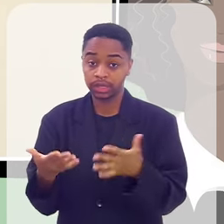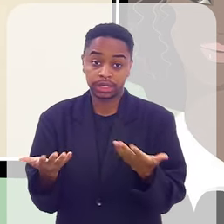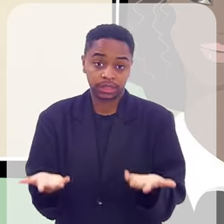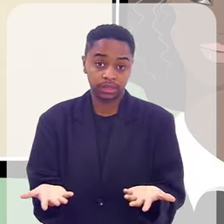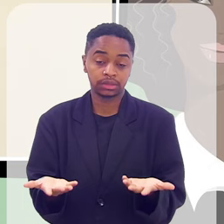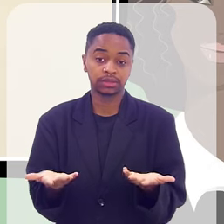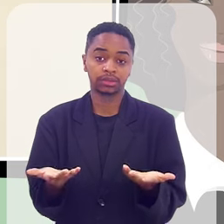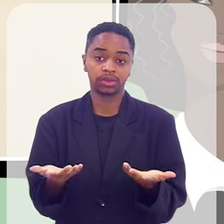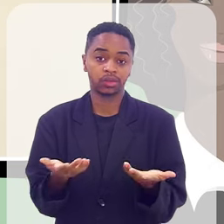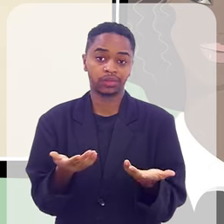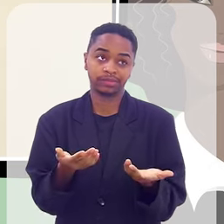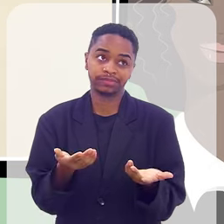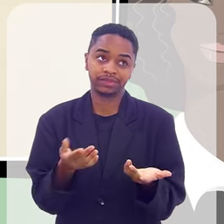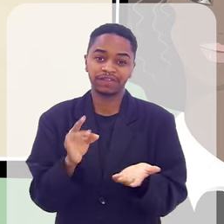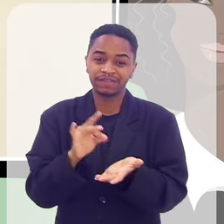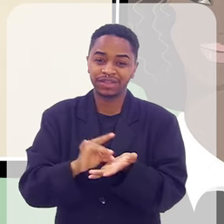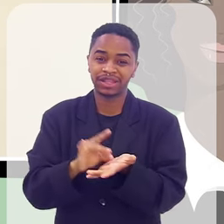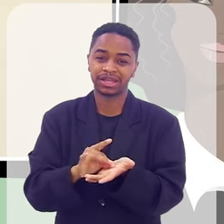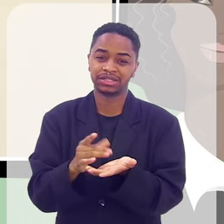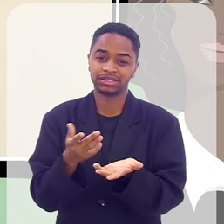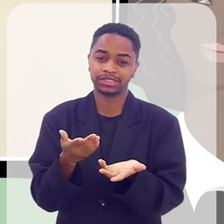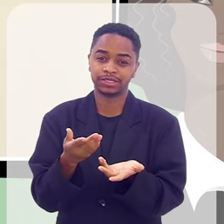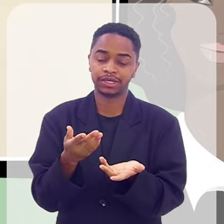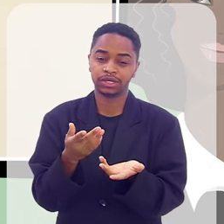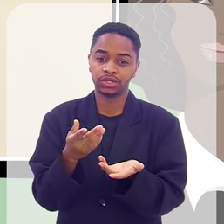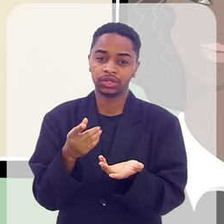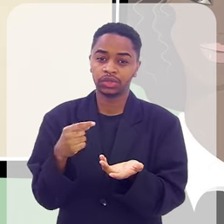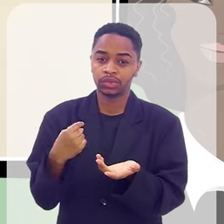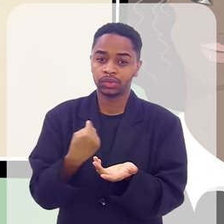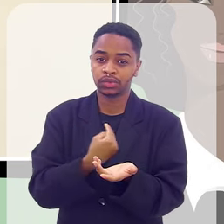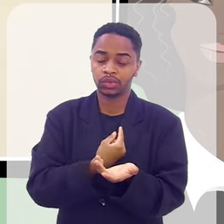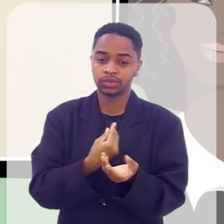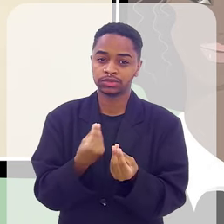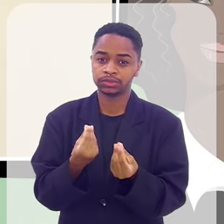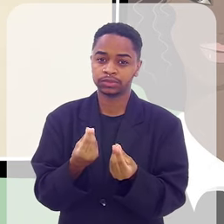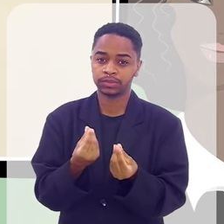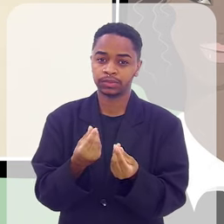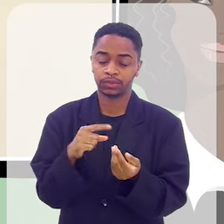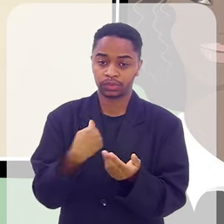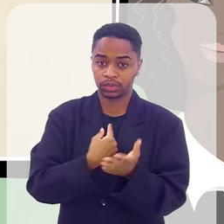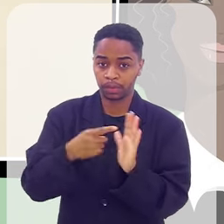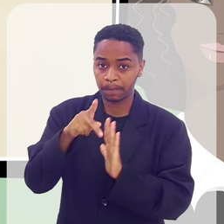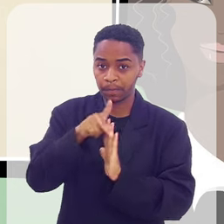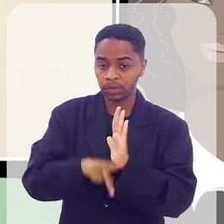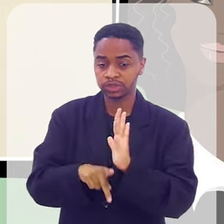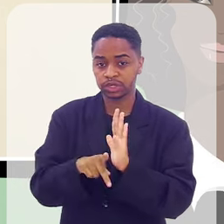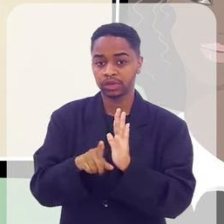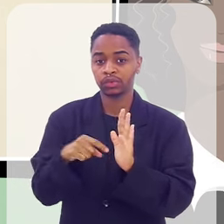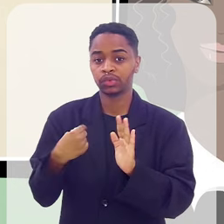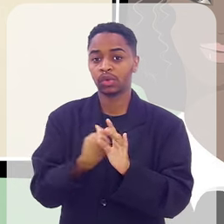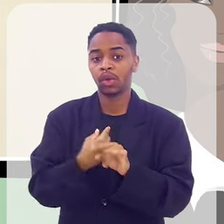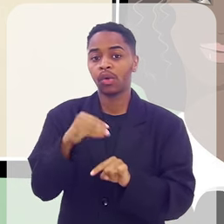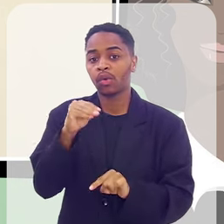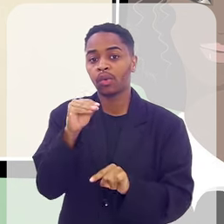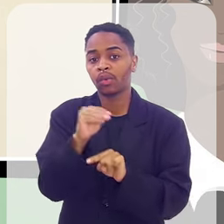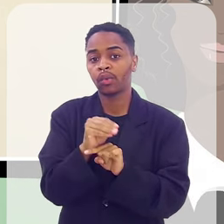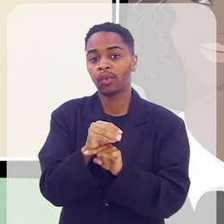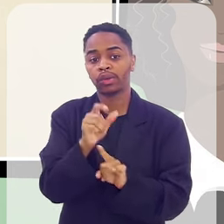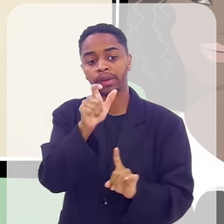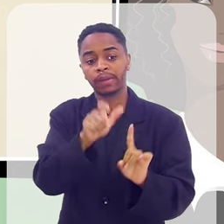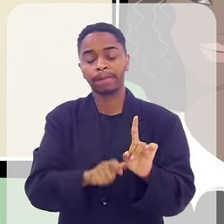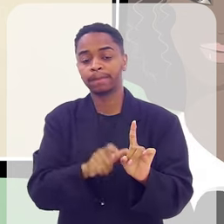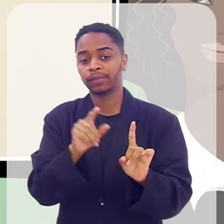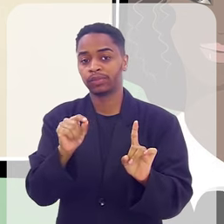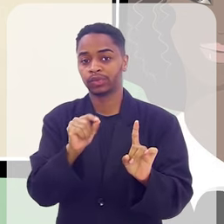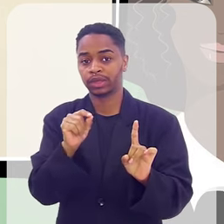Dessa pessoa, não necessariamente como no nosso projeto, que é cuidados paliativos,